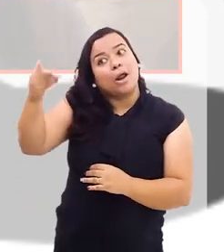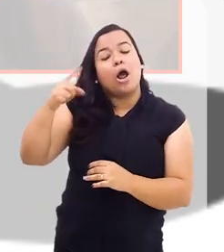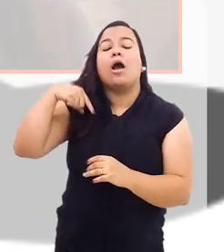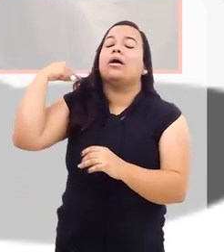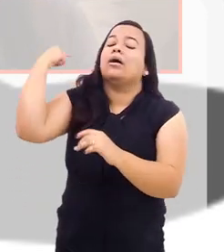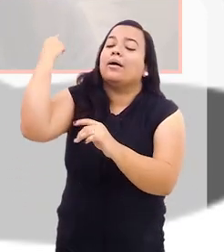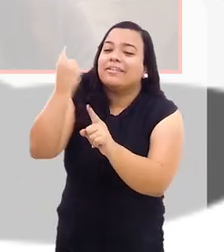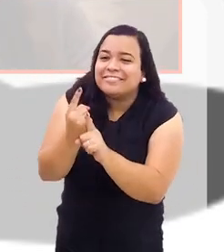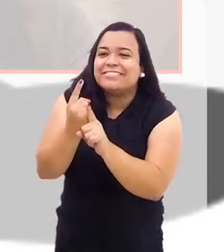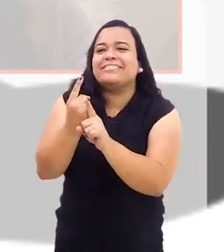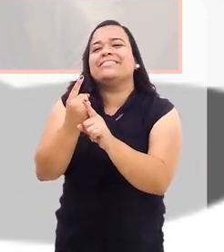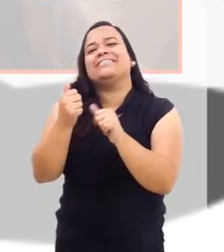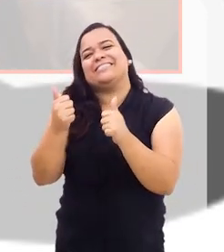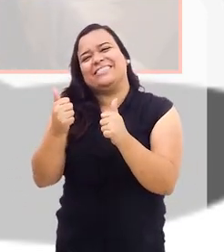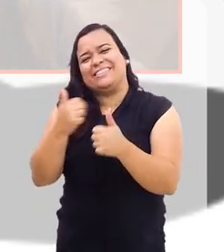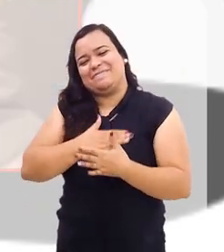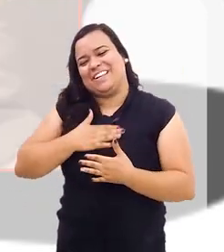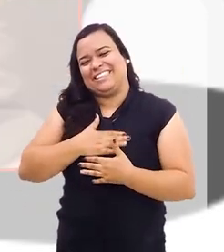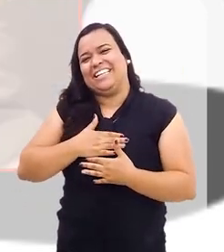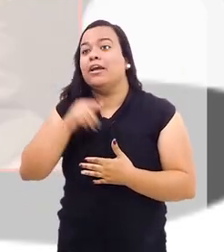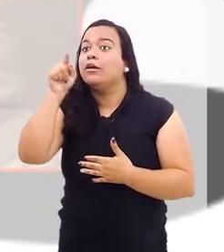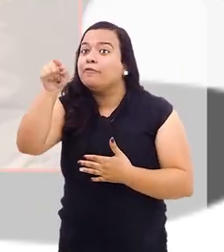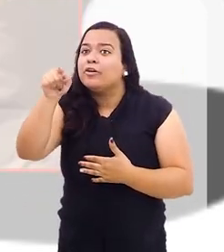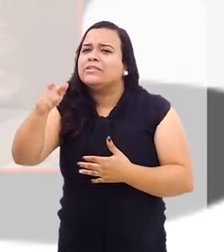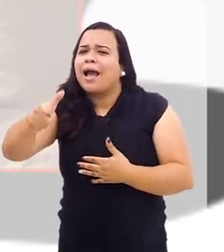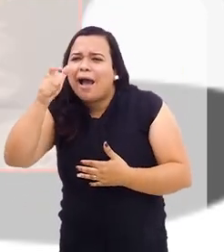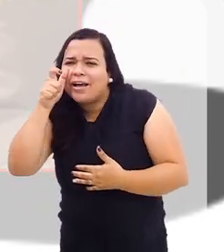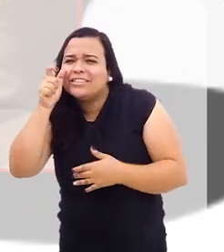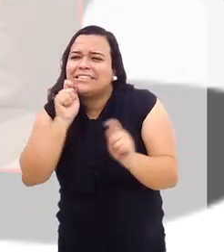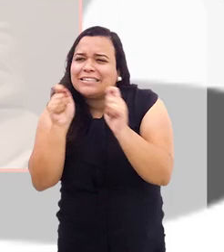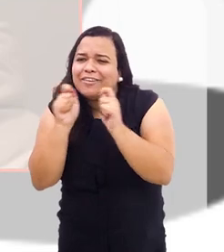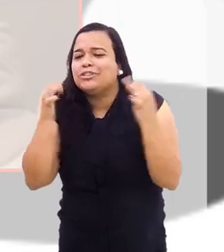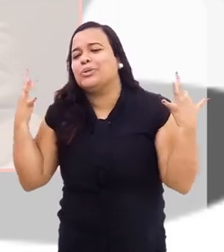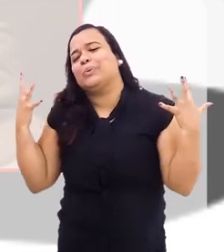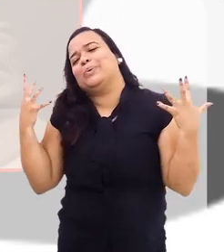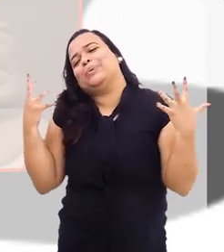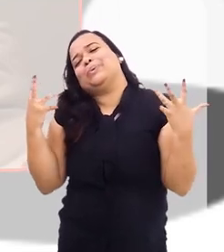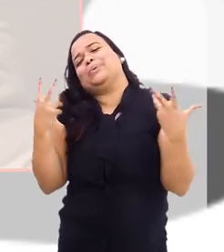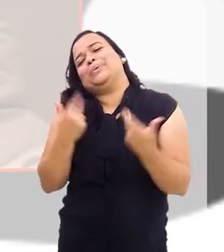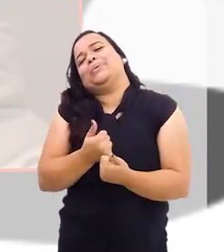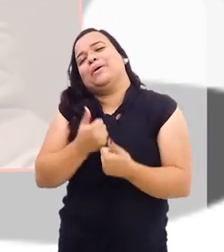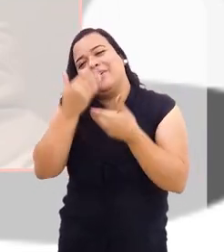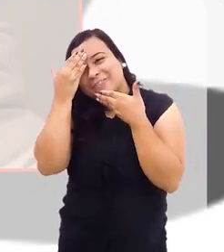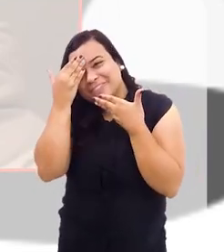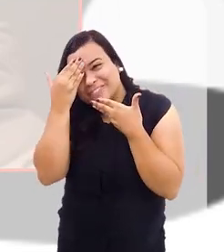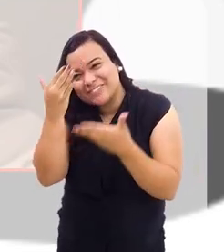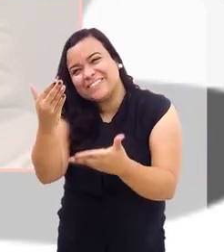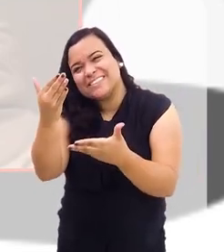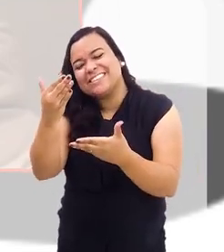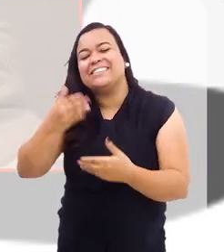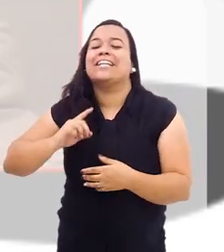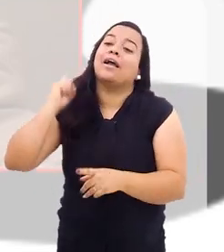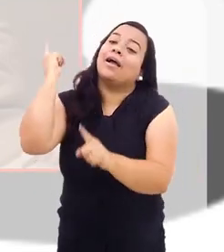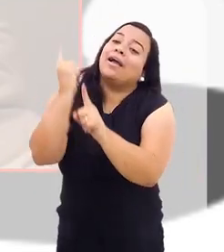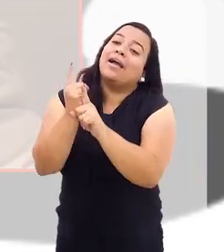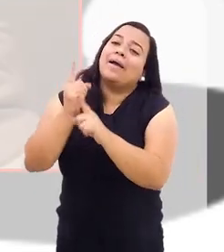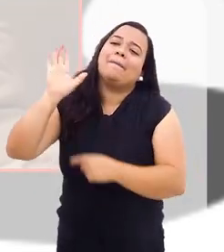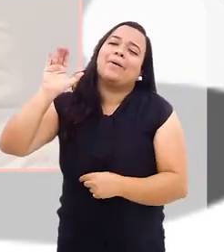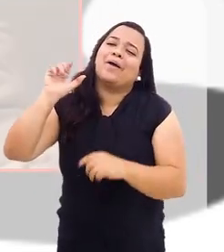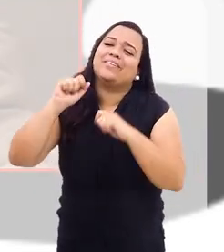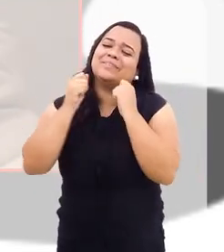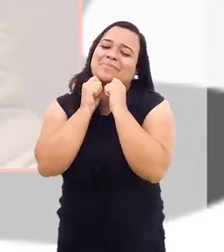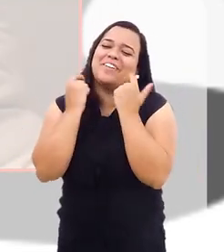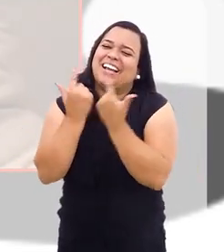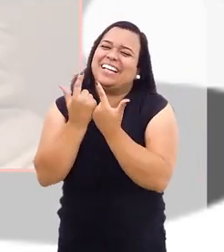próximo programa, um prazer muito grande. E a você que nos acompanhou nessa entrevista, é incrível o nosso muito obrigado. E até o